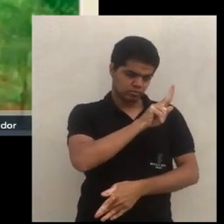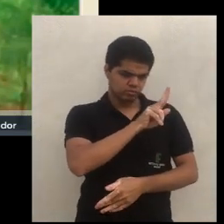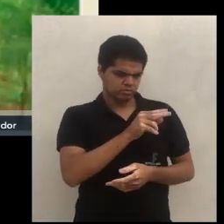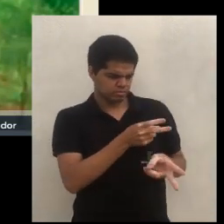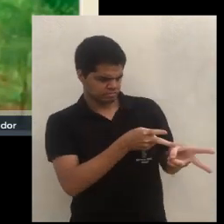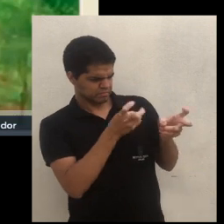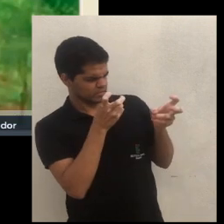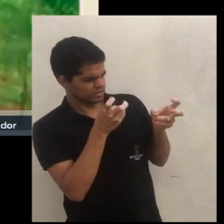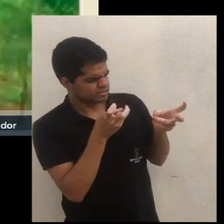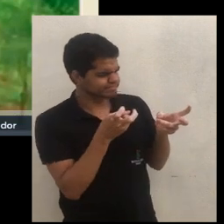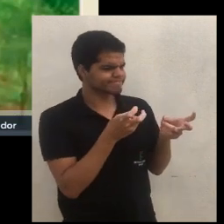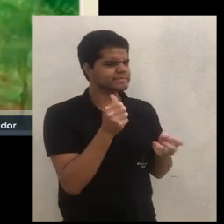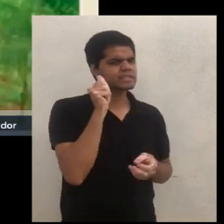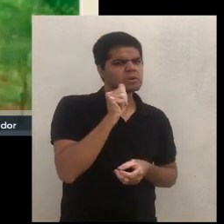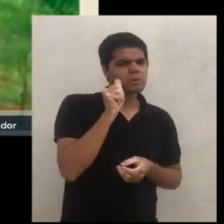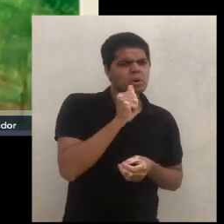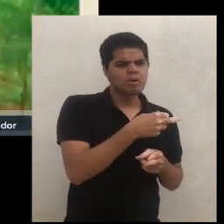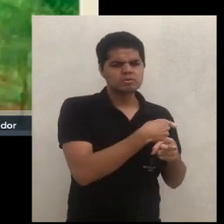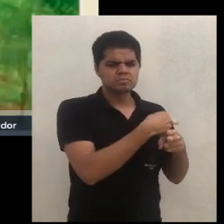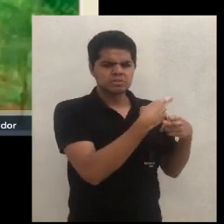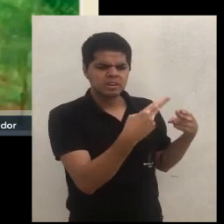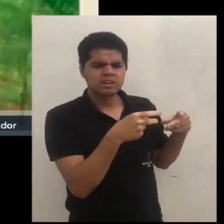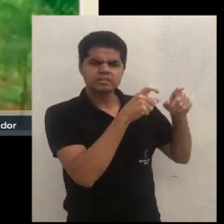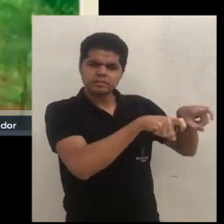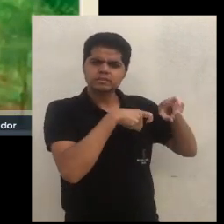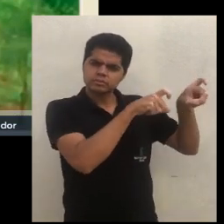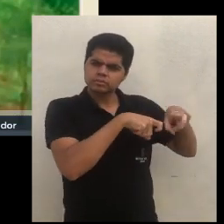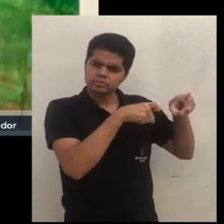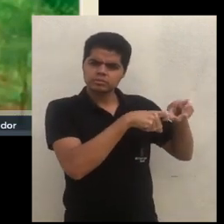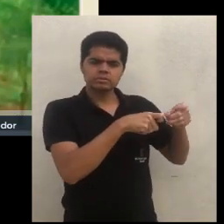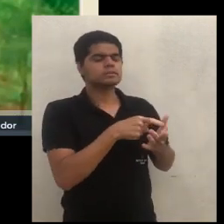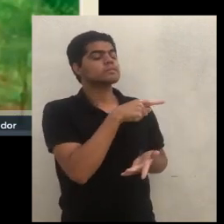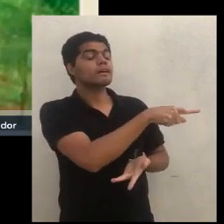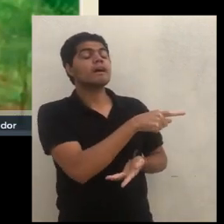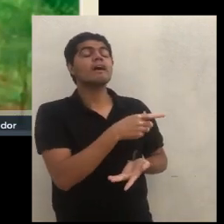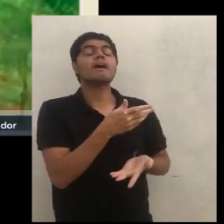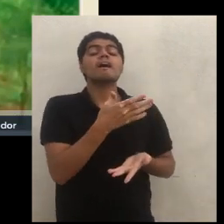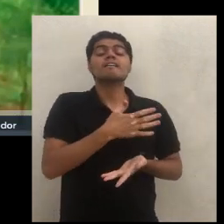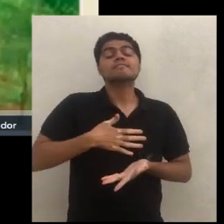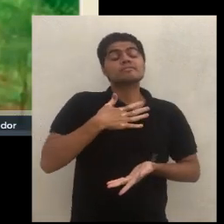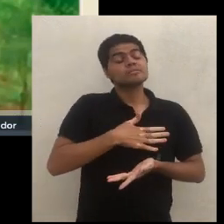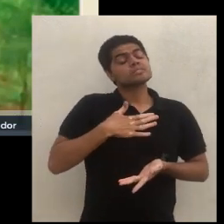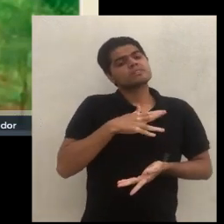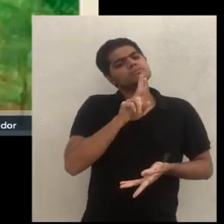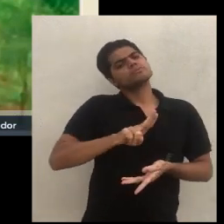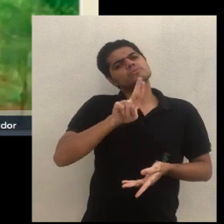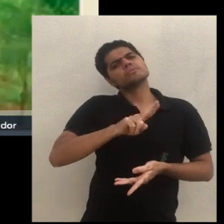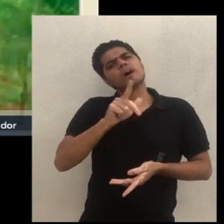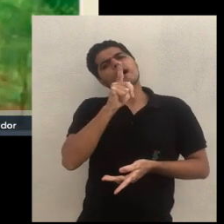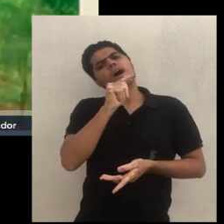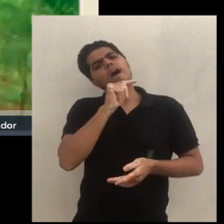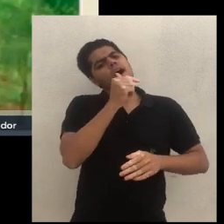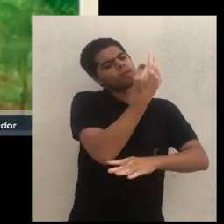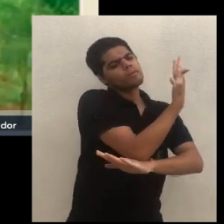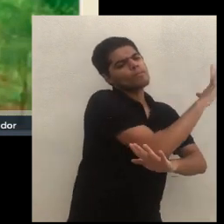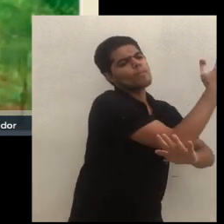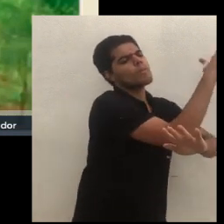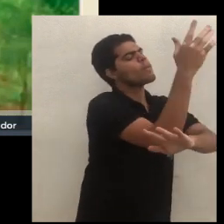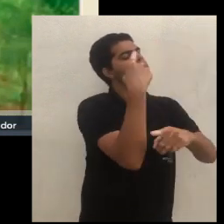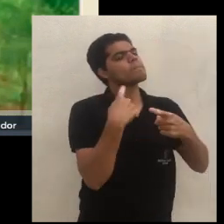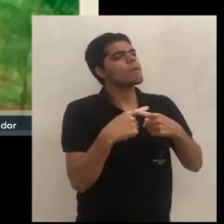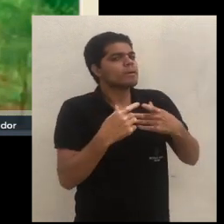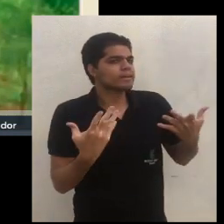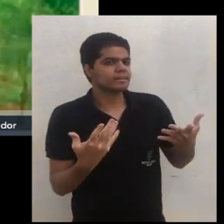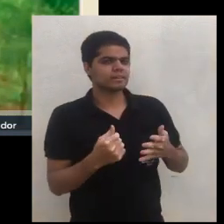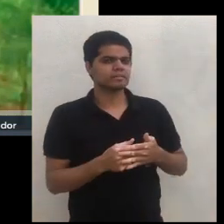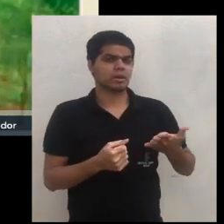e alguns agricultores que uma das coisas que eles estavam gostando de trabalhar com a agrofloresta, porque era recente na vida deles, porque eles só trabalhavam